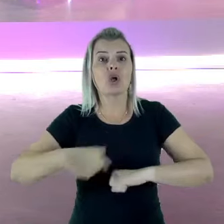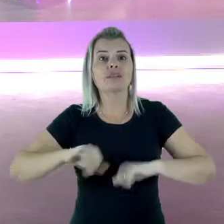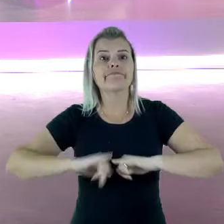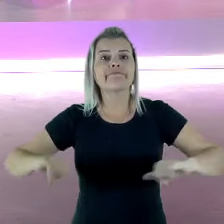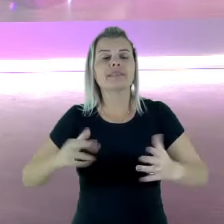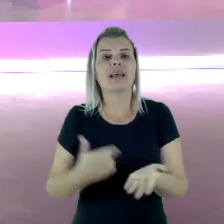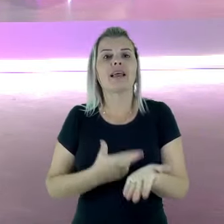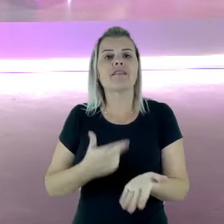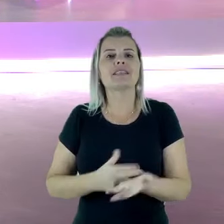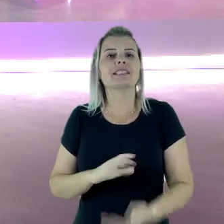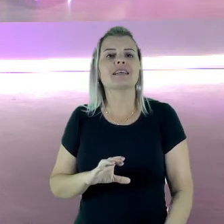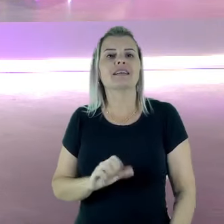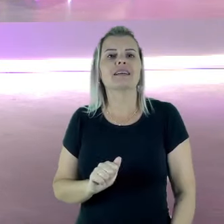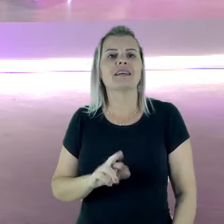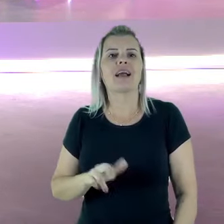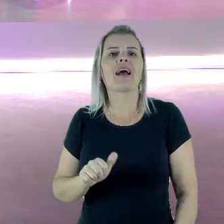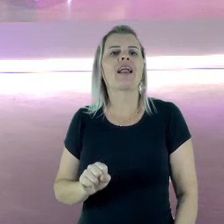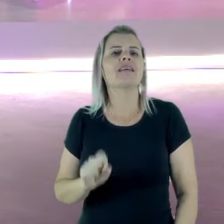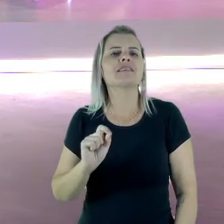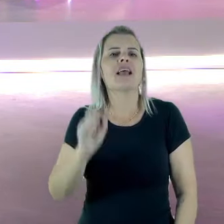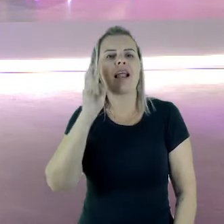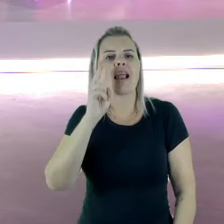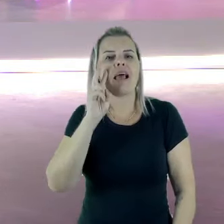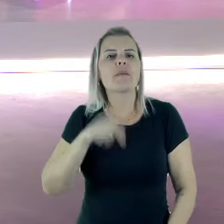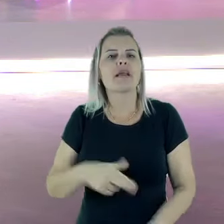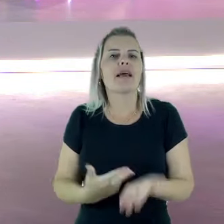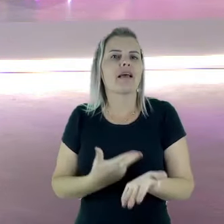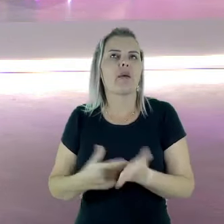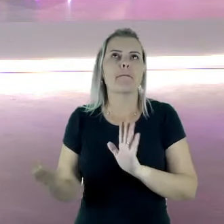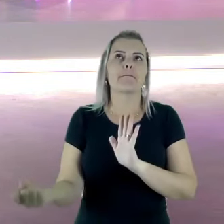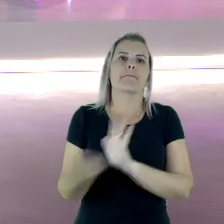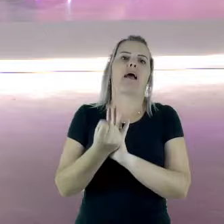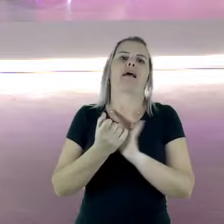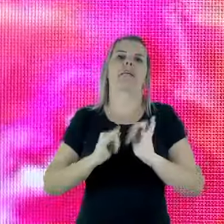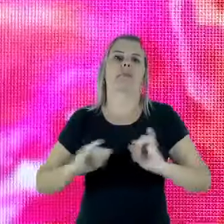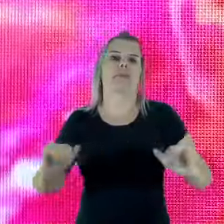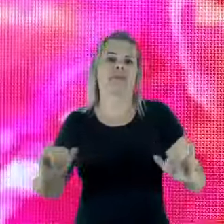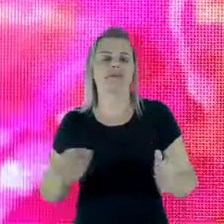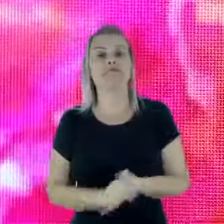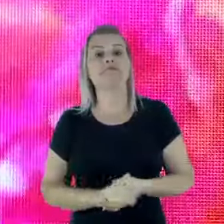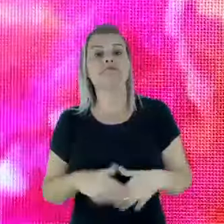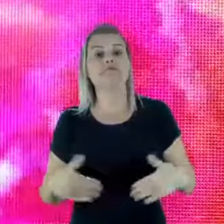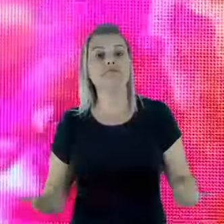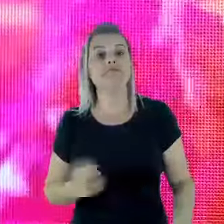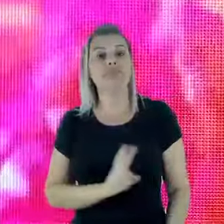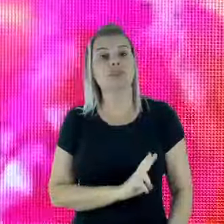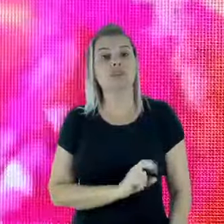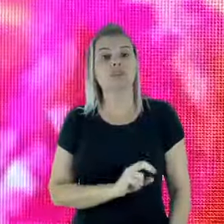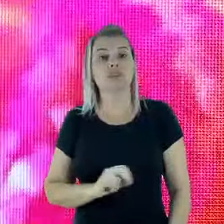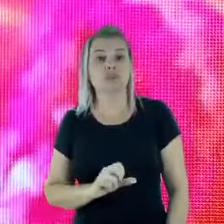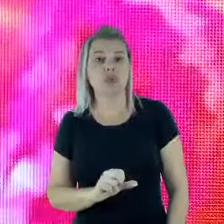Caras. Quem se lembra da revista Caras? Era o ícone da propaganda. Em 2009, em